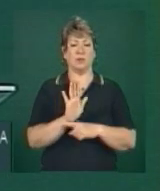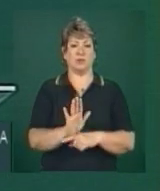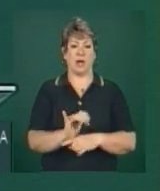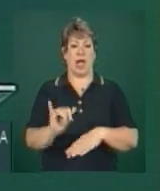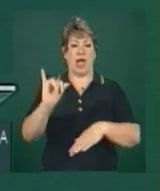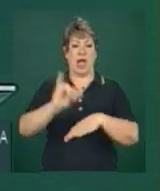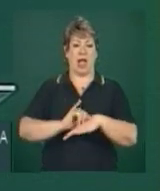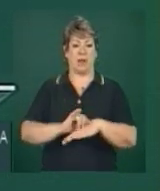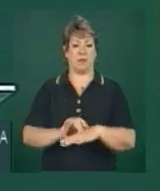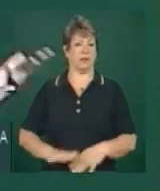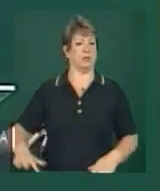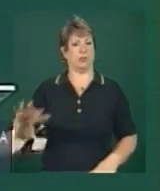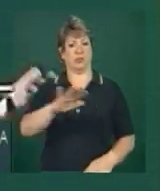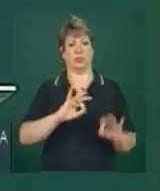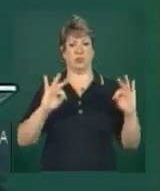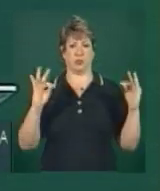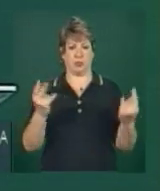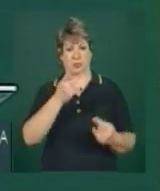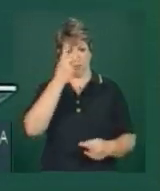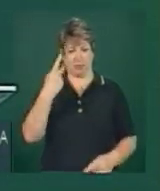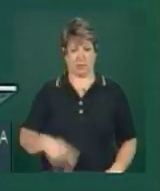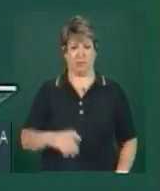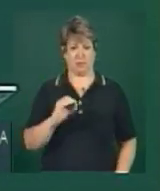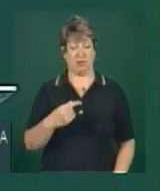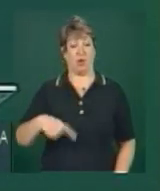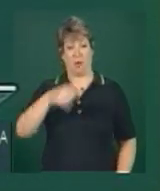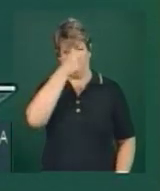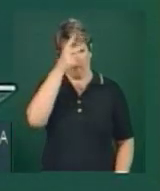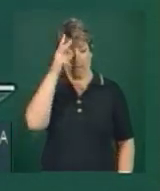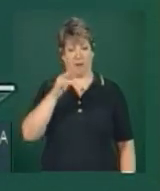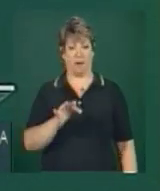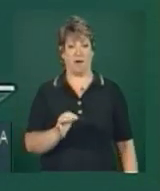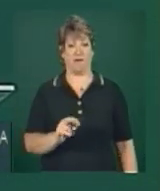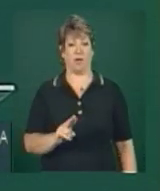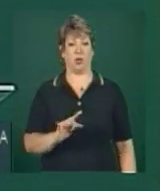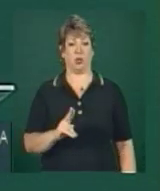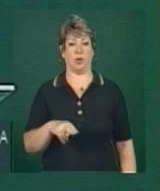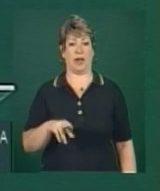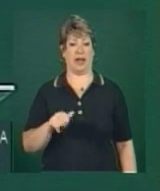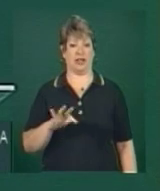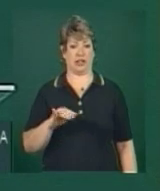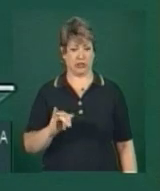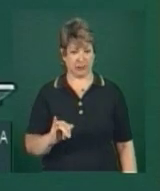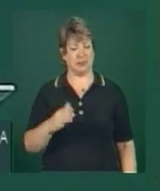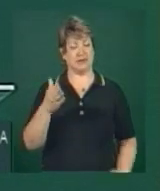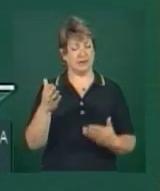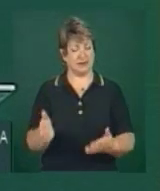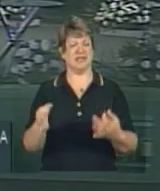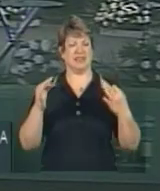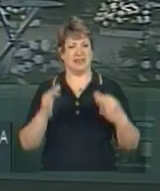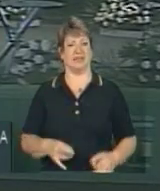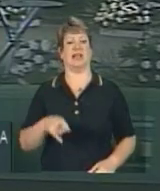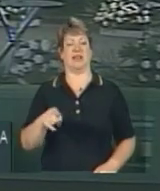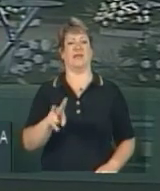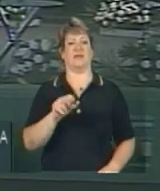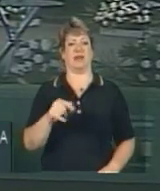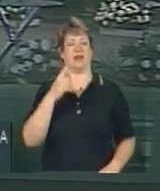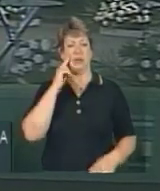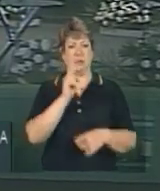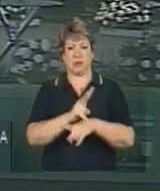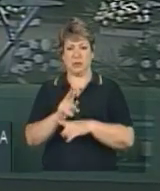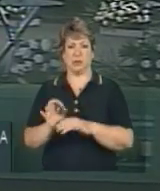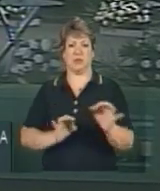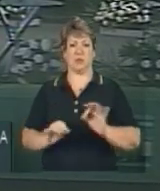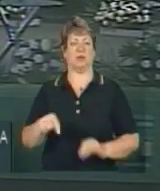capital de todos os gaúchos e o nosso prefeito Fortunati, eu tenho certeza que vai ficar olhando